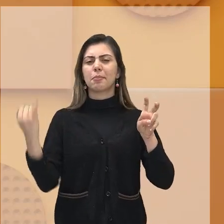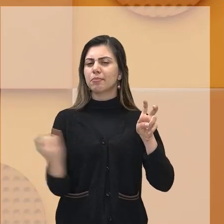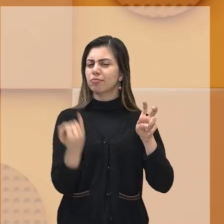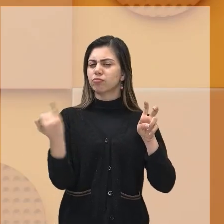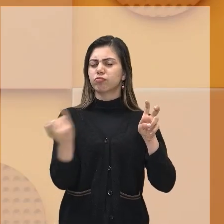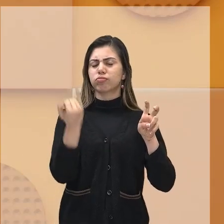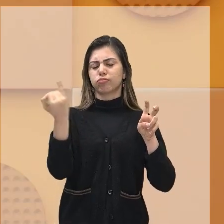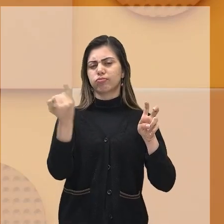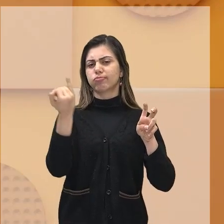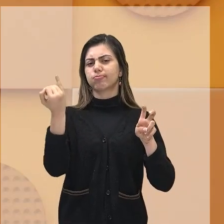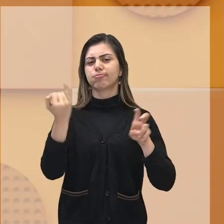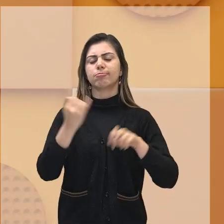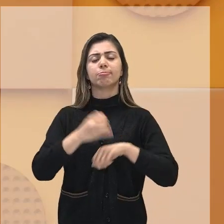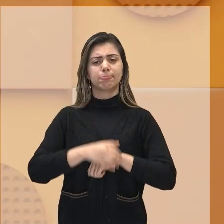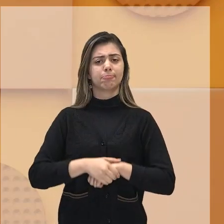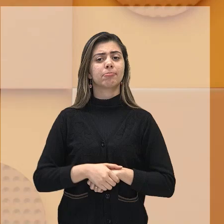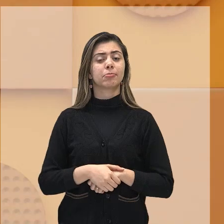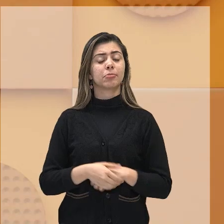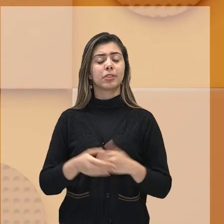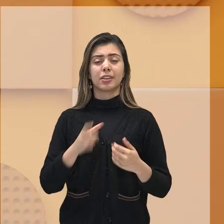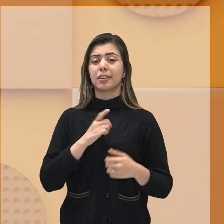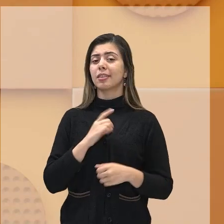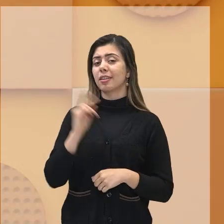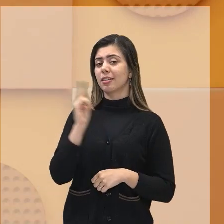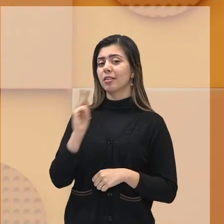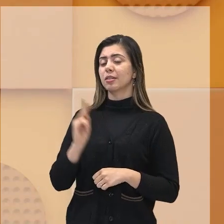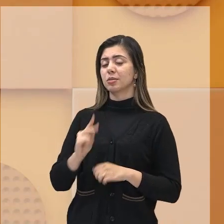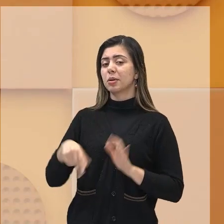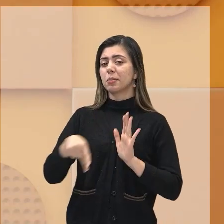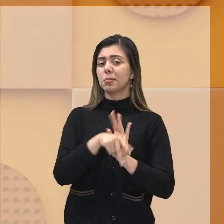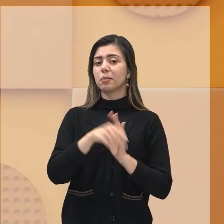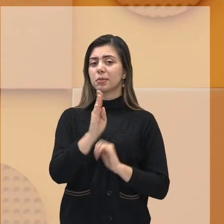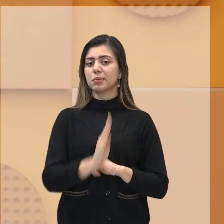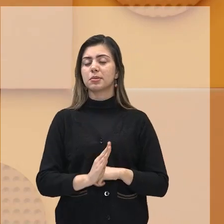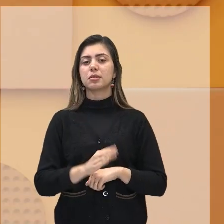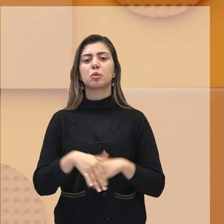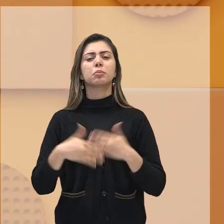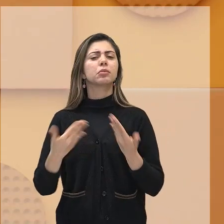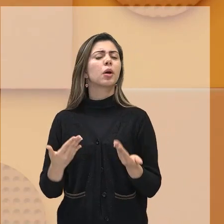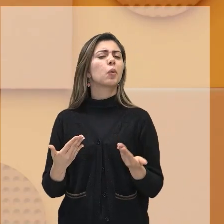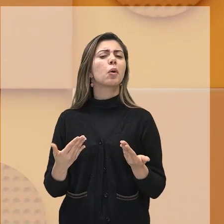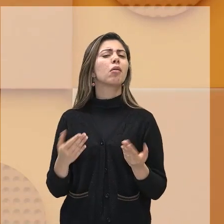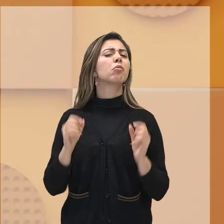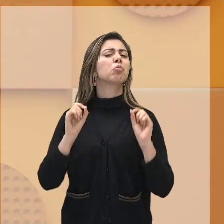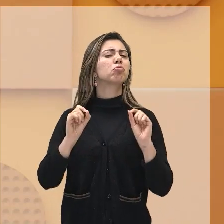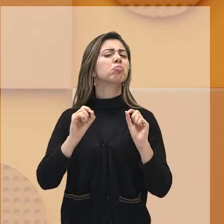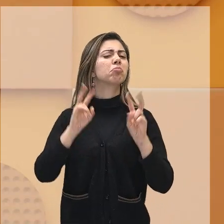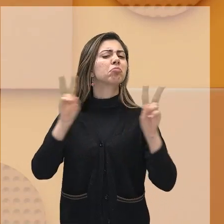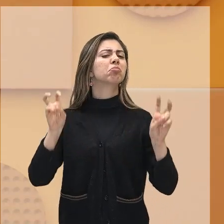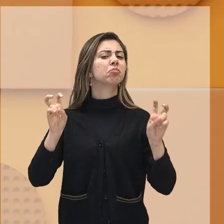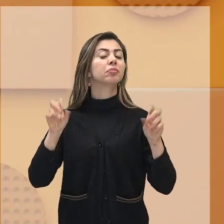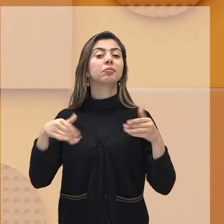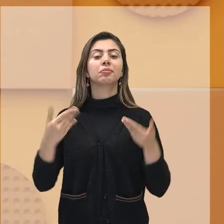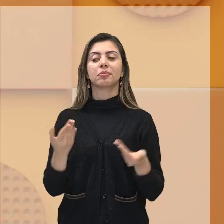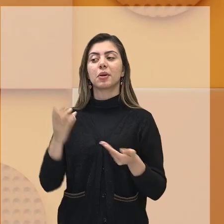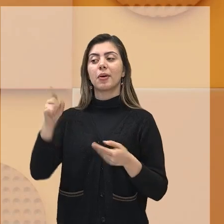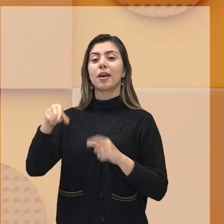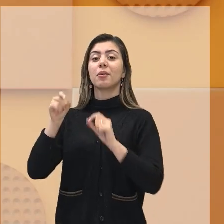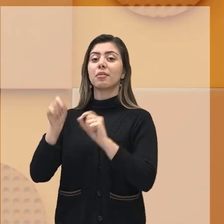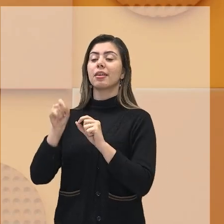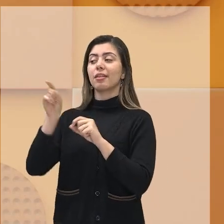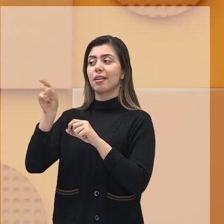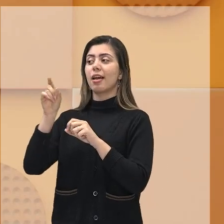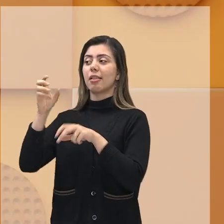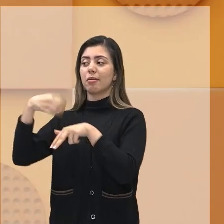importantíssimo na história do Brasil, que é justamente qual ponto? A vinda da família